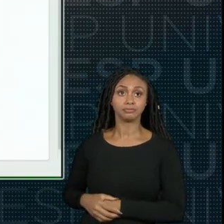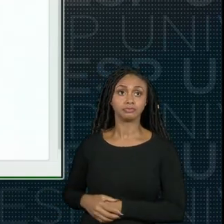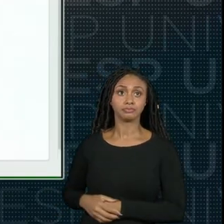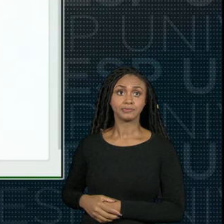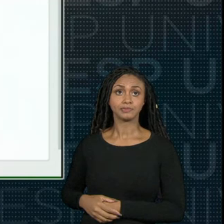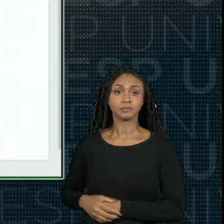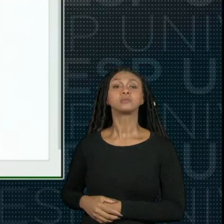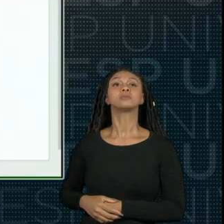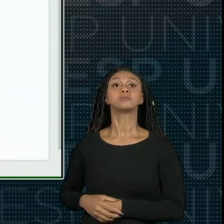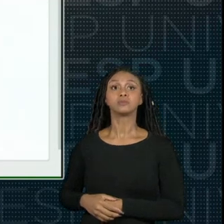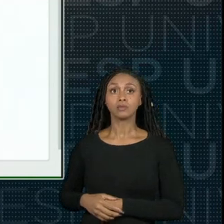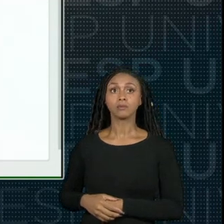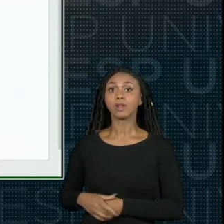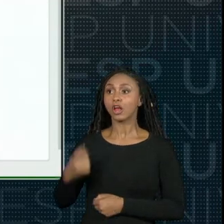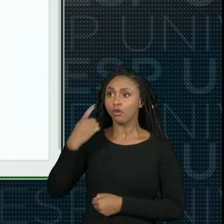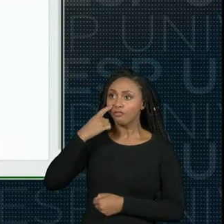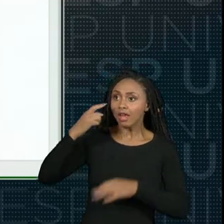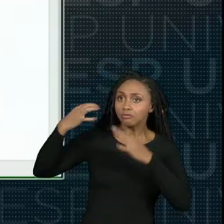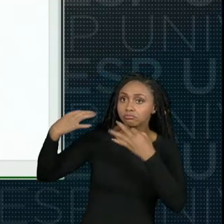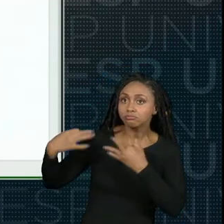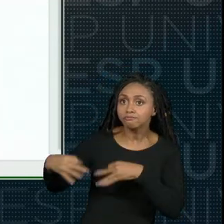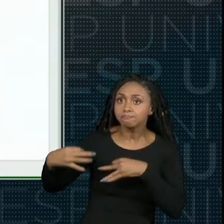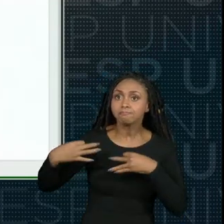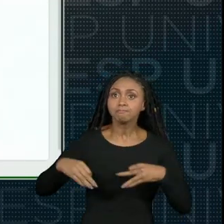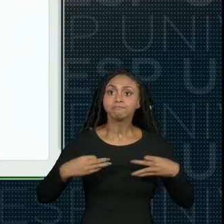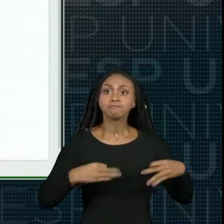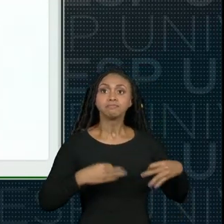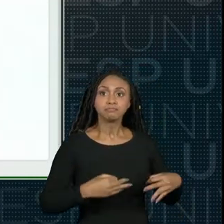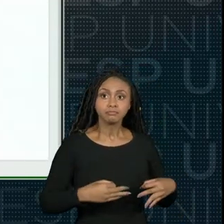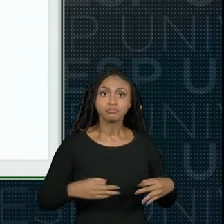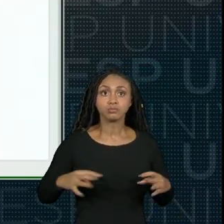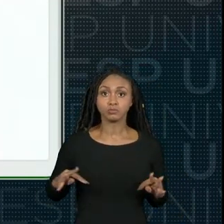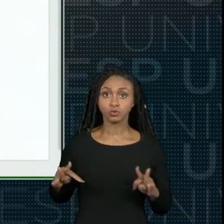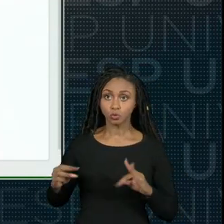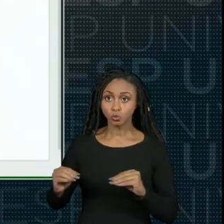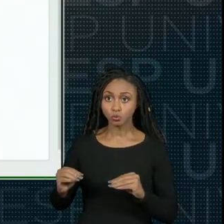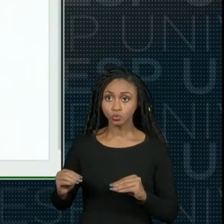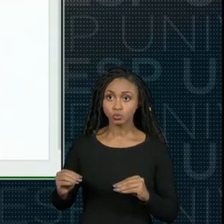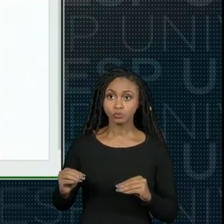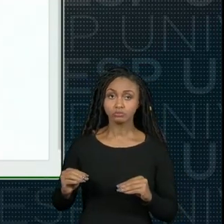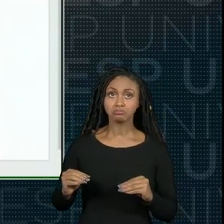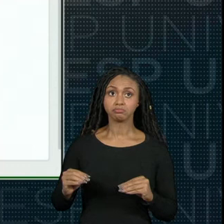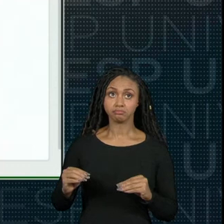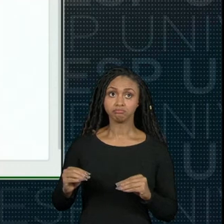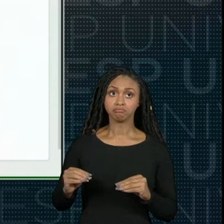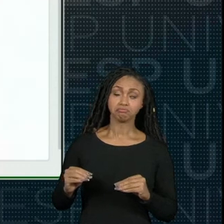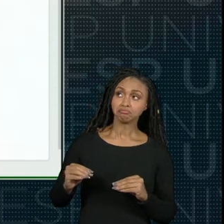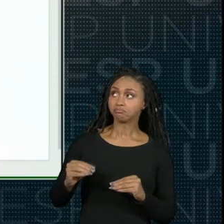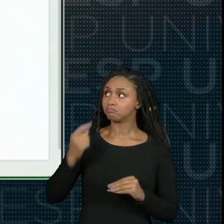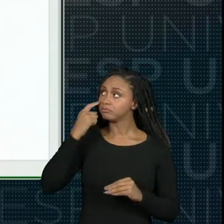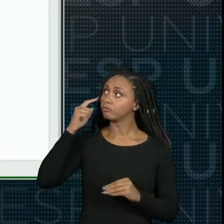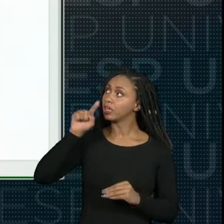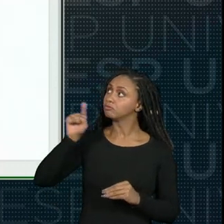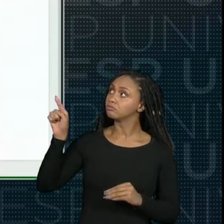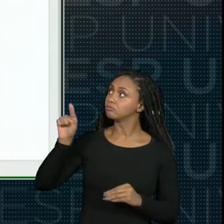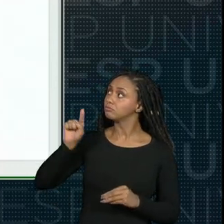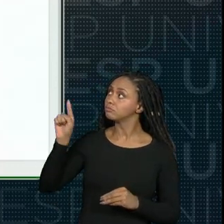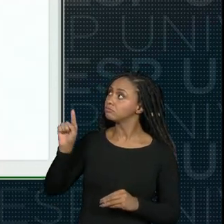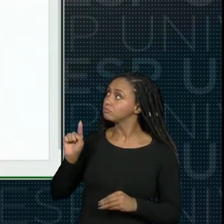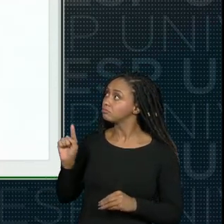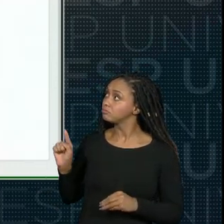para verificar se a postagem ocorreu bem se tudo foi feito corretamente